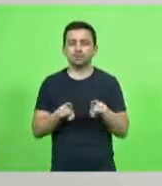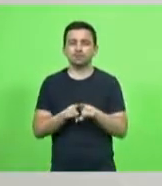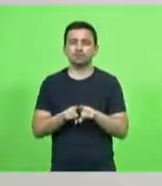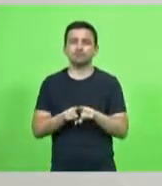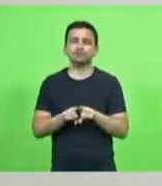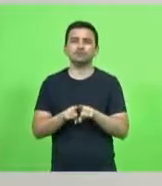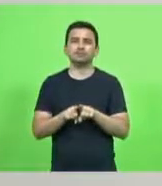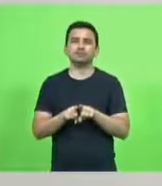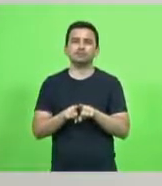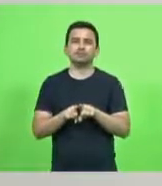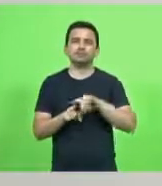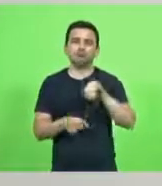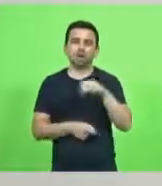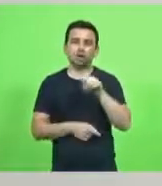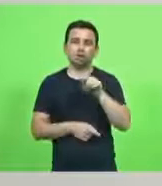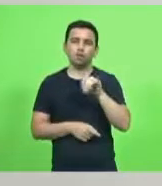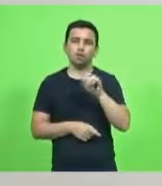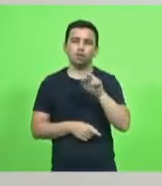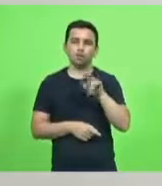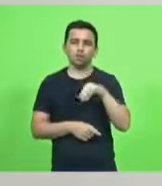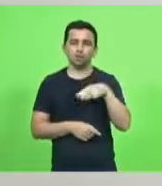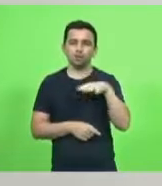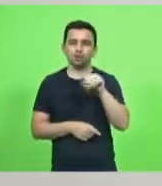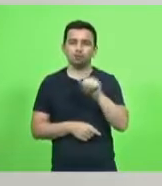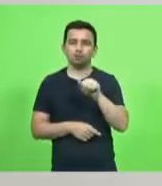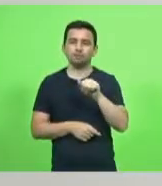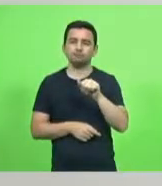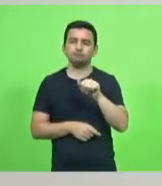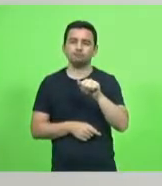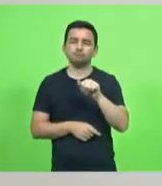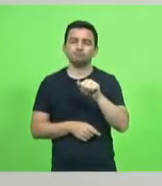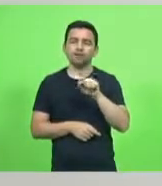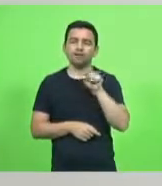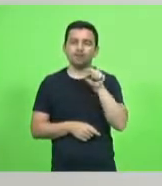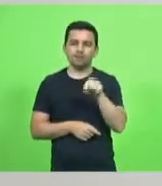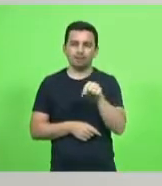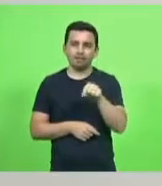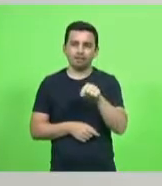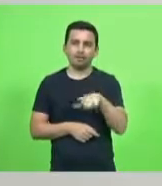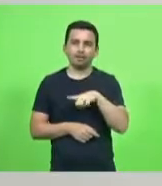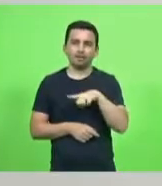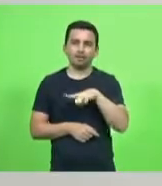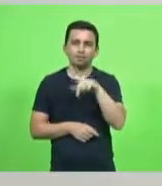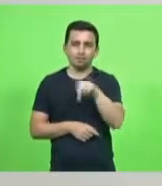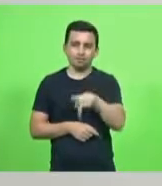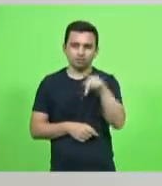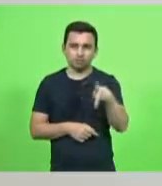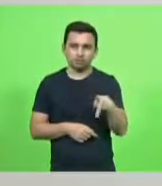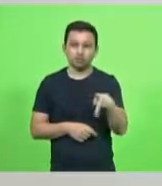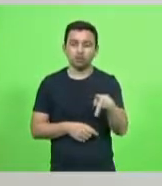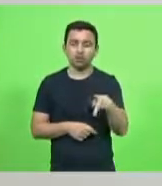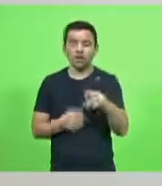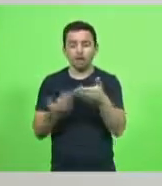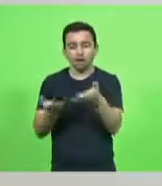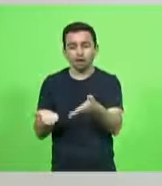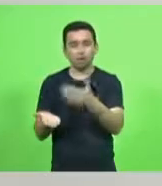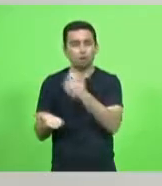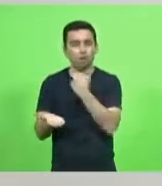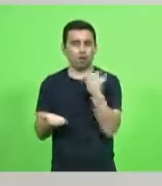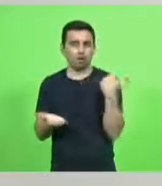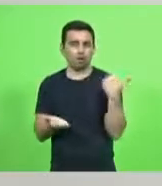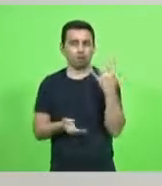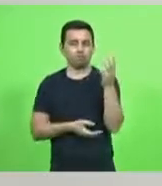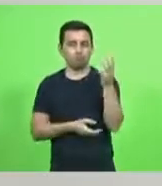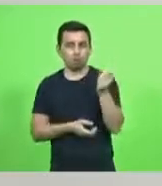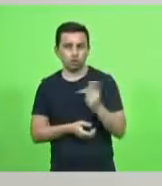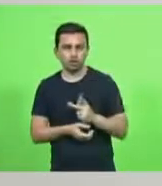e mamãe foi trabalhar de professora e onde ela faleceu aposentada como